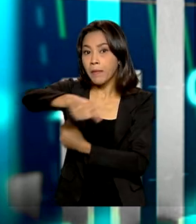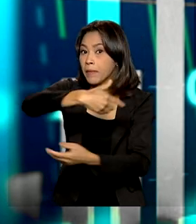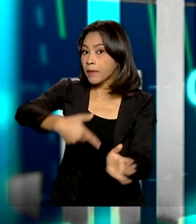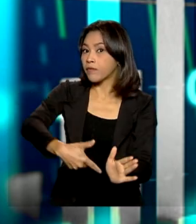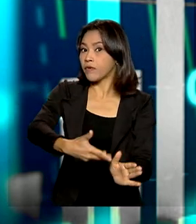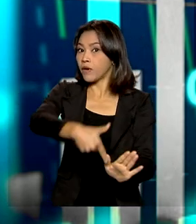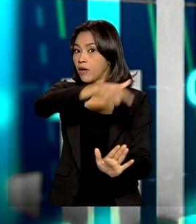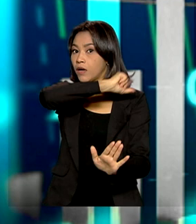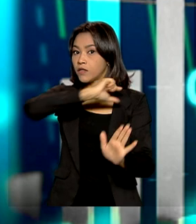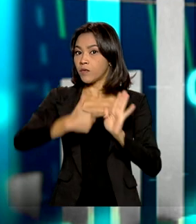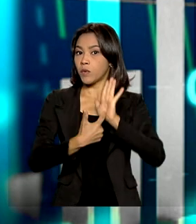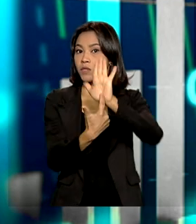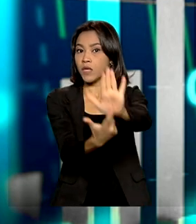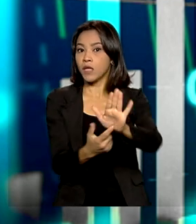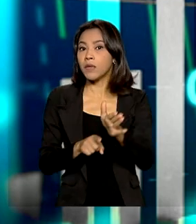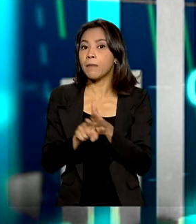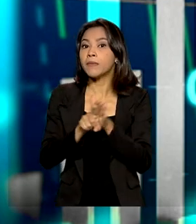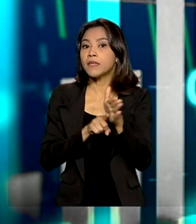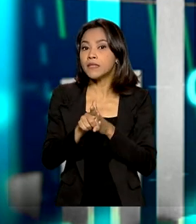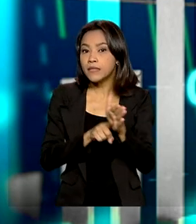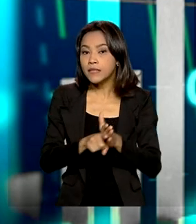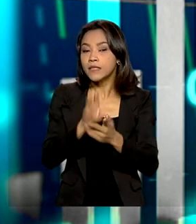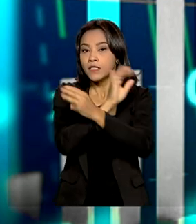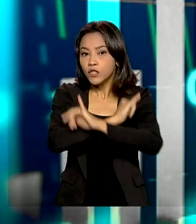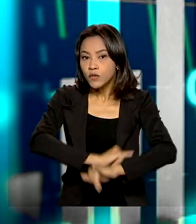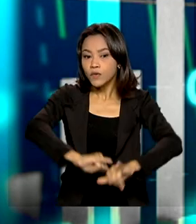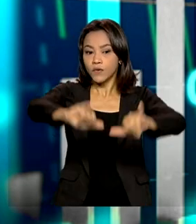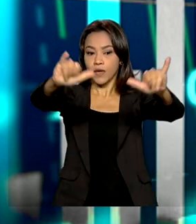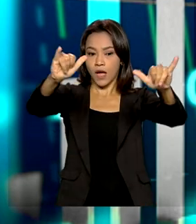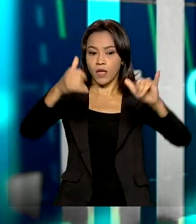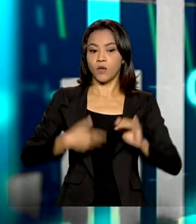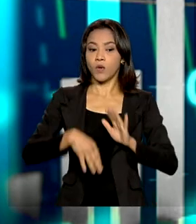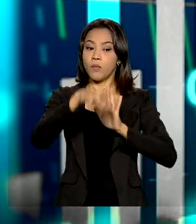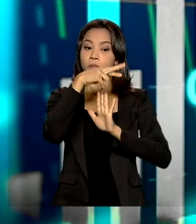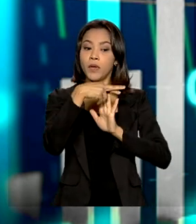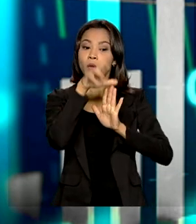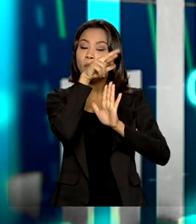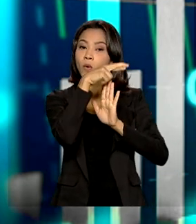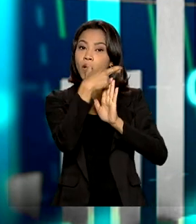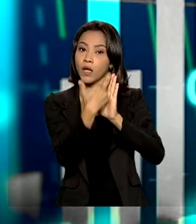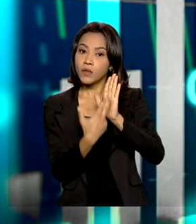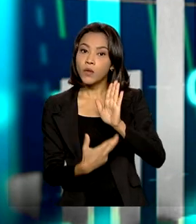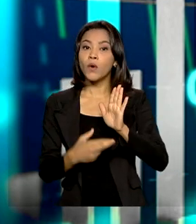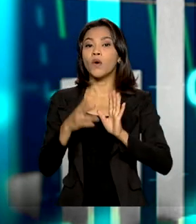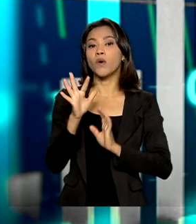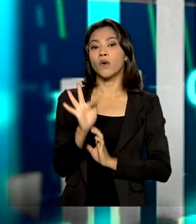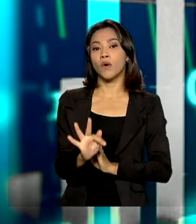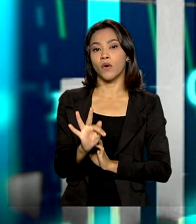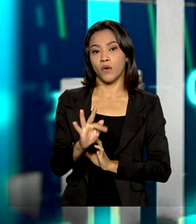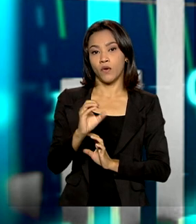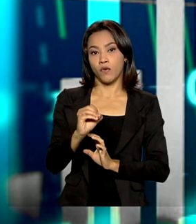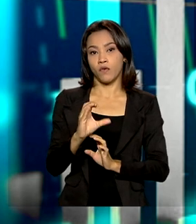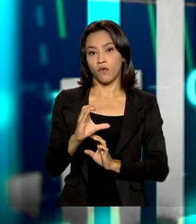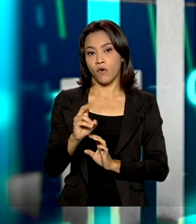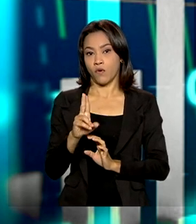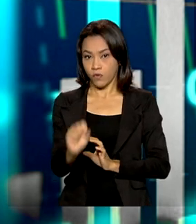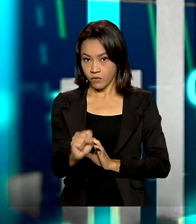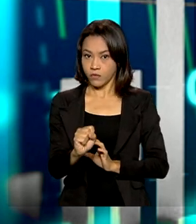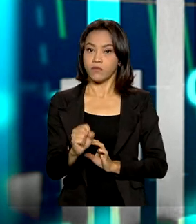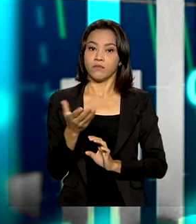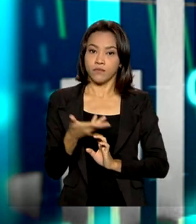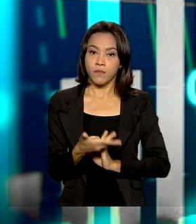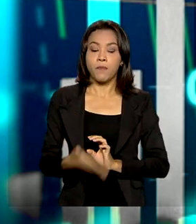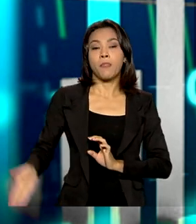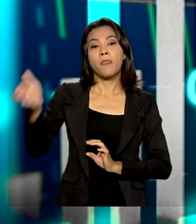pesquisa publicada pelo boletim Fox, que mostra que o mercado esperava um crescimento de 4,5%.